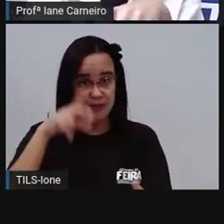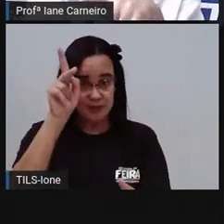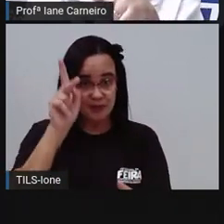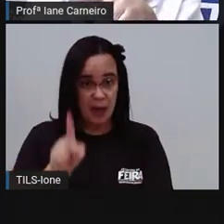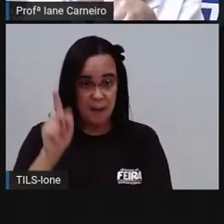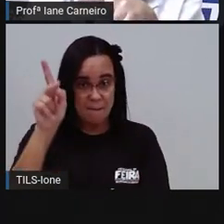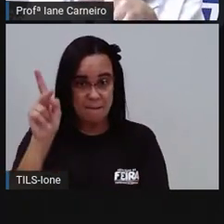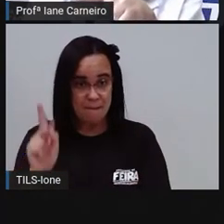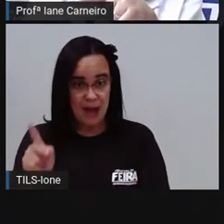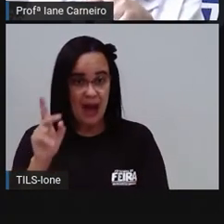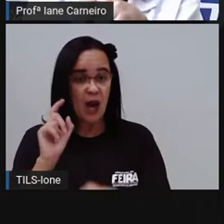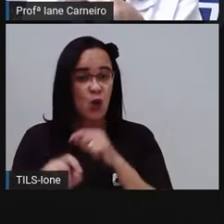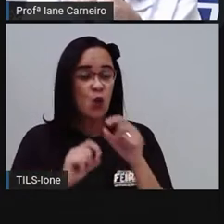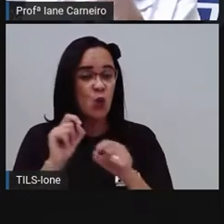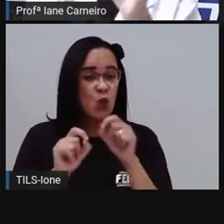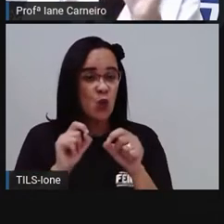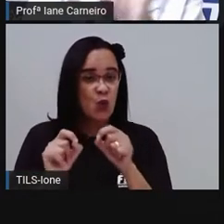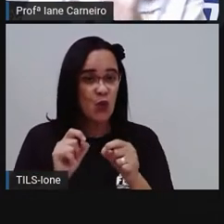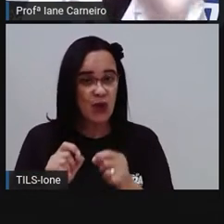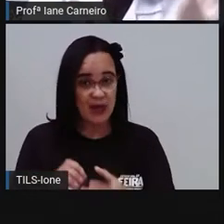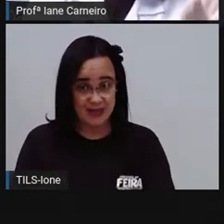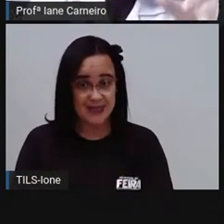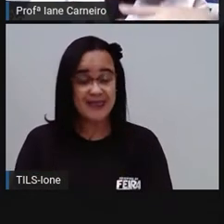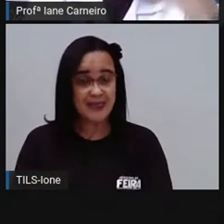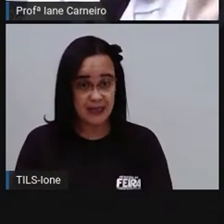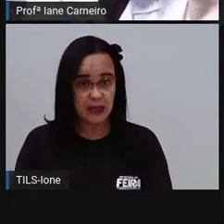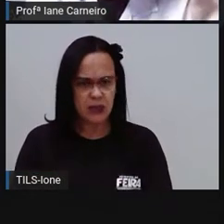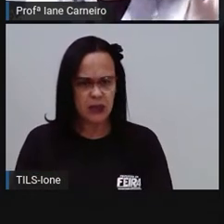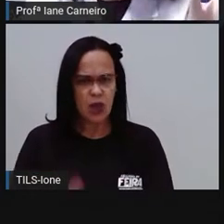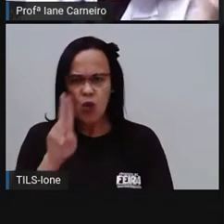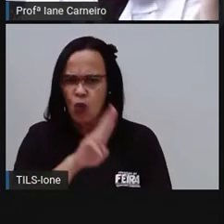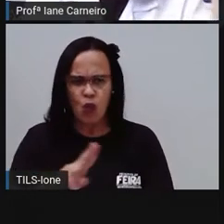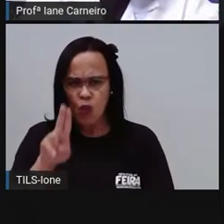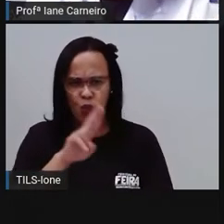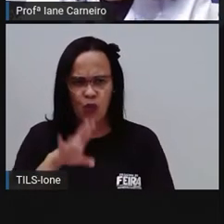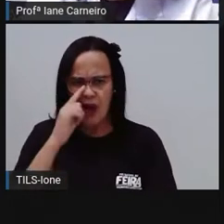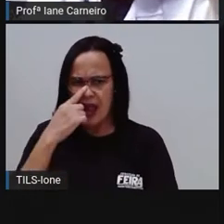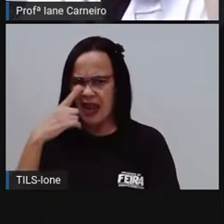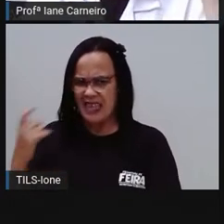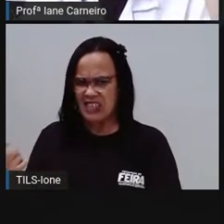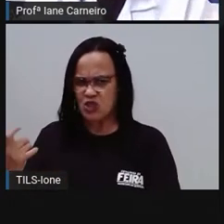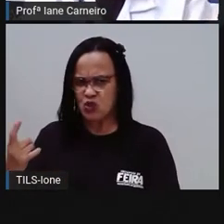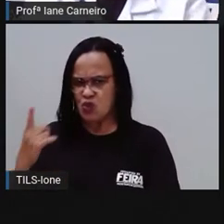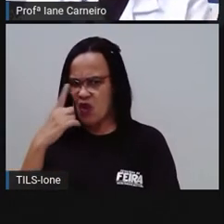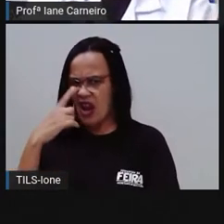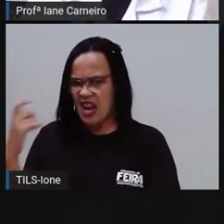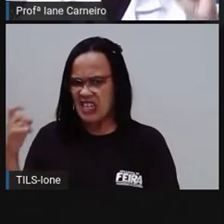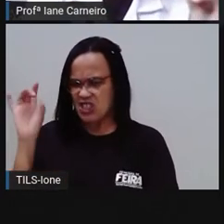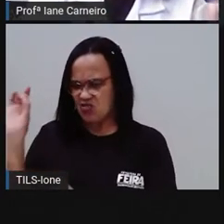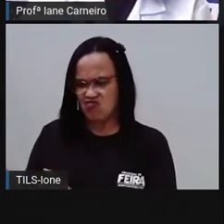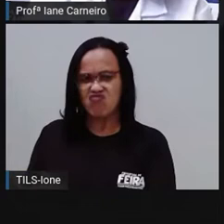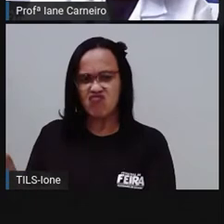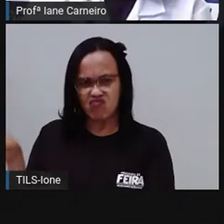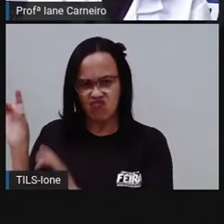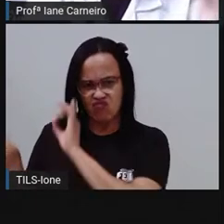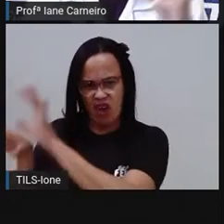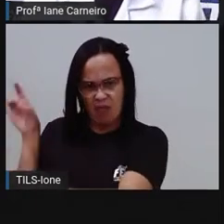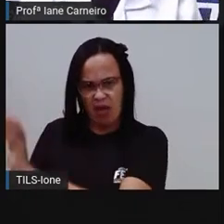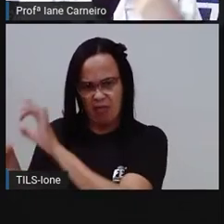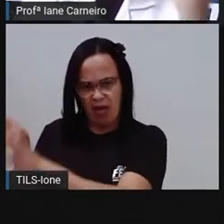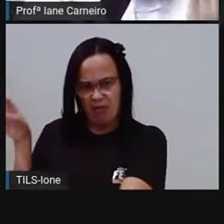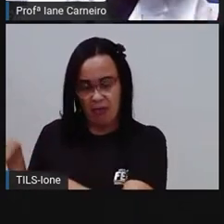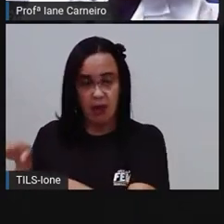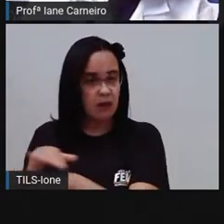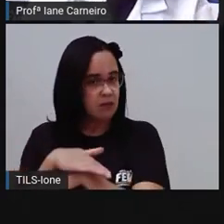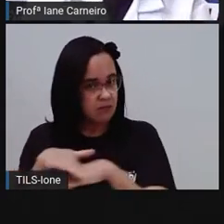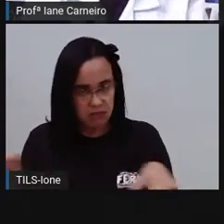né? Quem usou o cotonete, ó, você usou, ninguém mais pode usar ele. Tem que jogar fora, tem que descartar. Diferente do pente. O